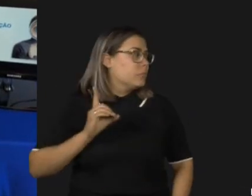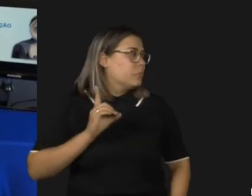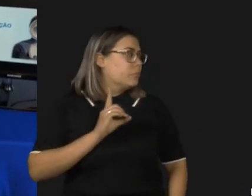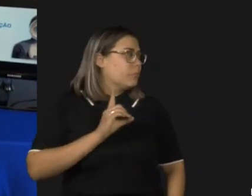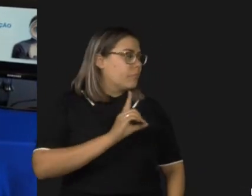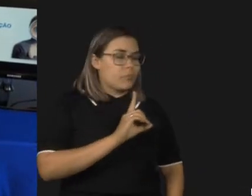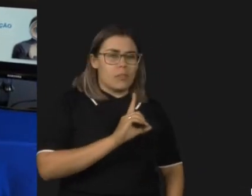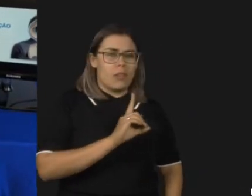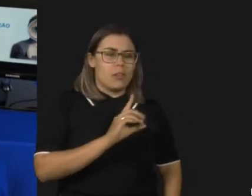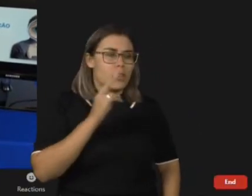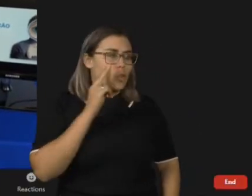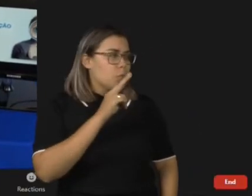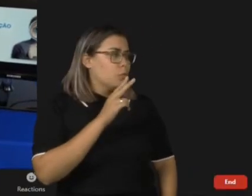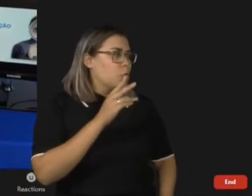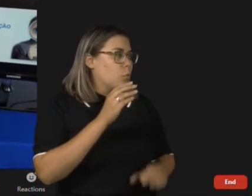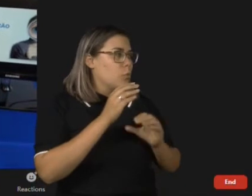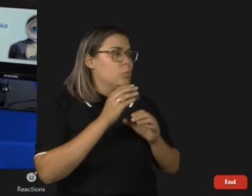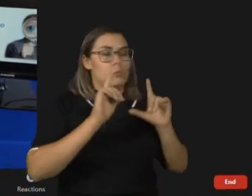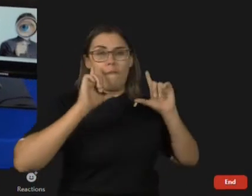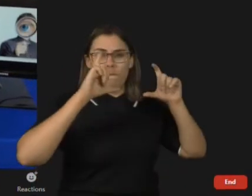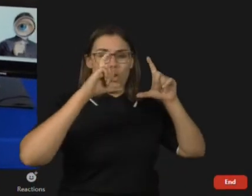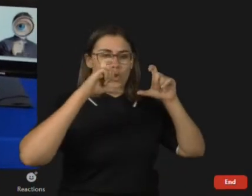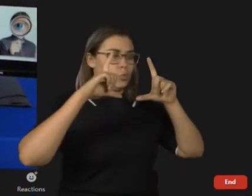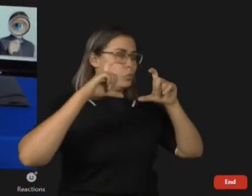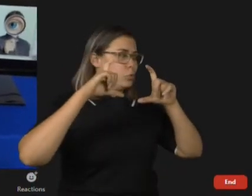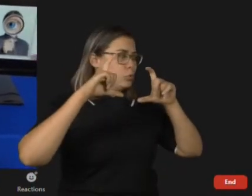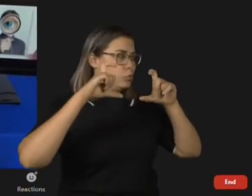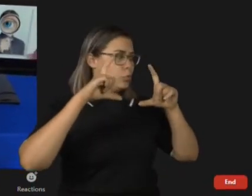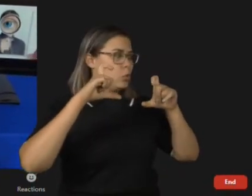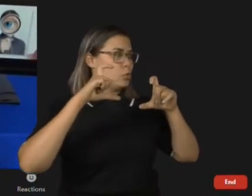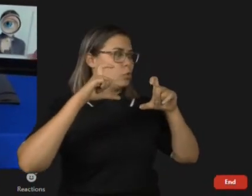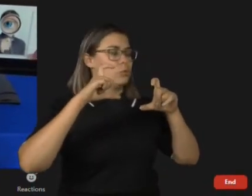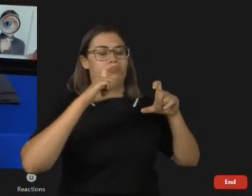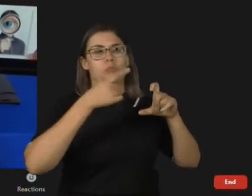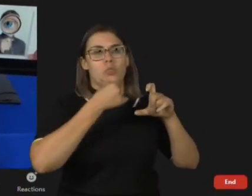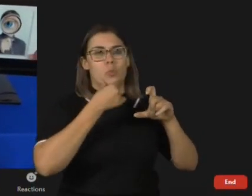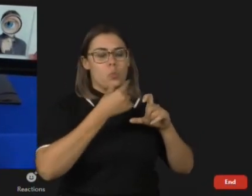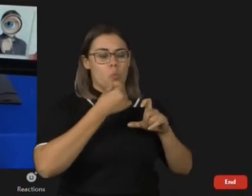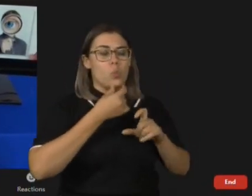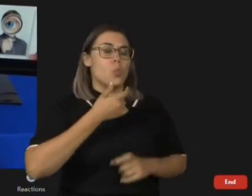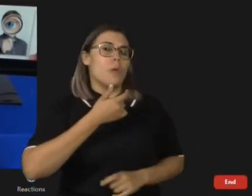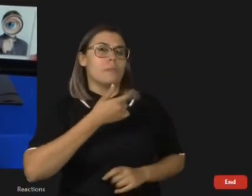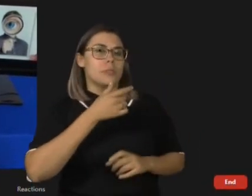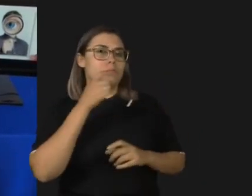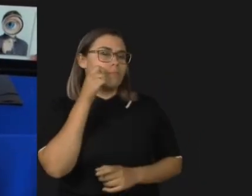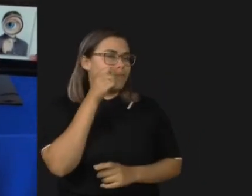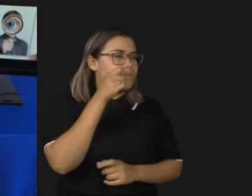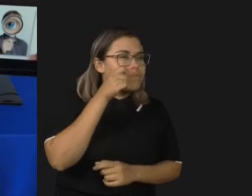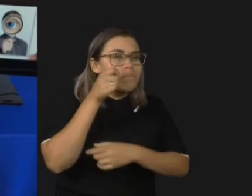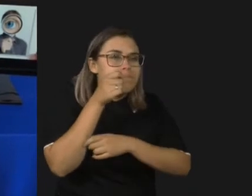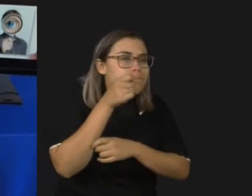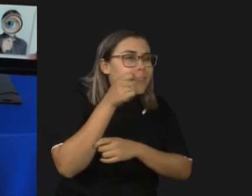não se vê o rosto deste indivíduo, somente que ele tem um terno cinza e uma gravata. Ele está observando,